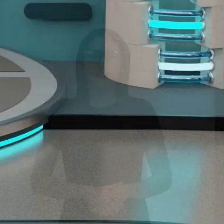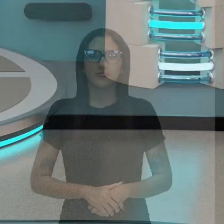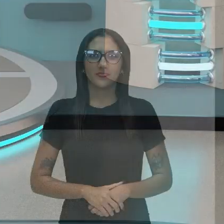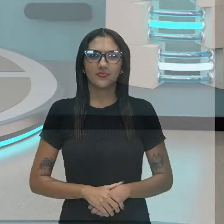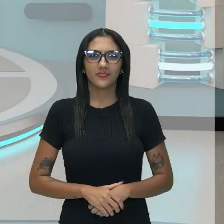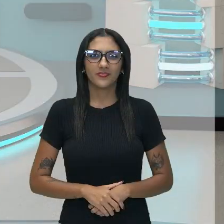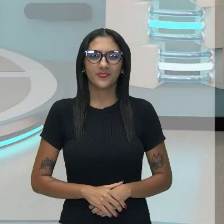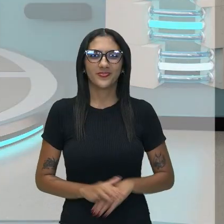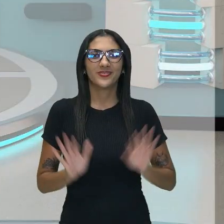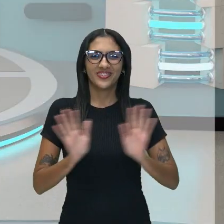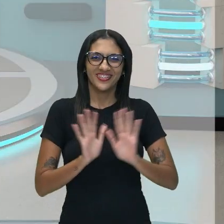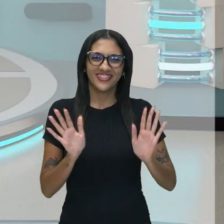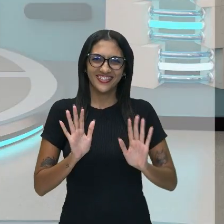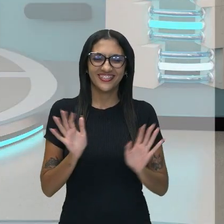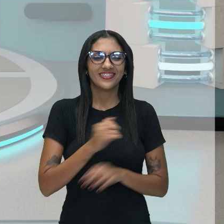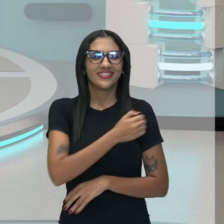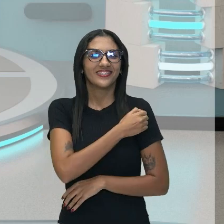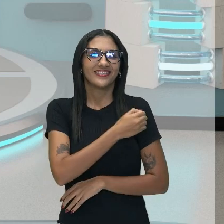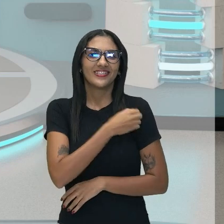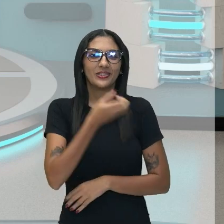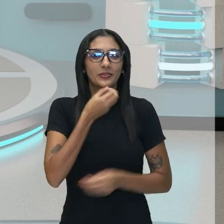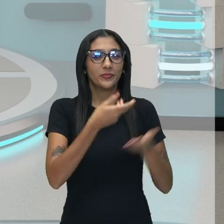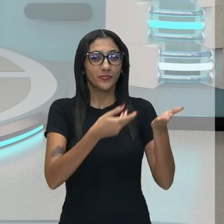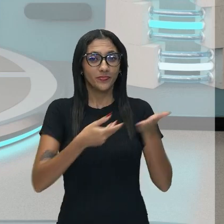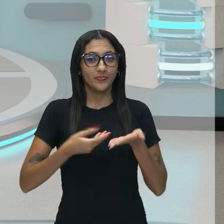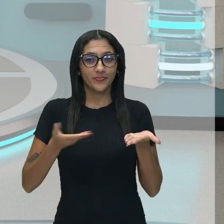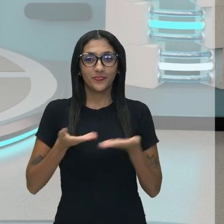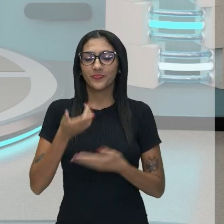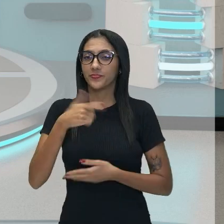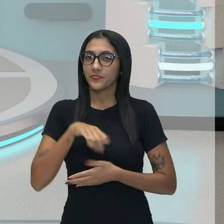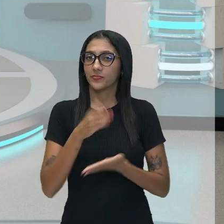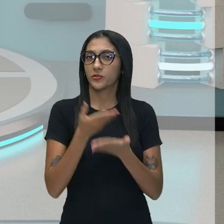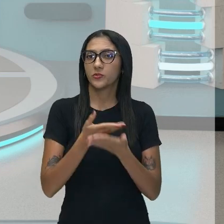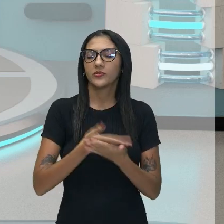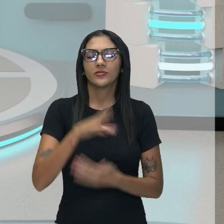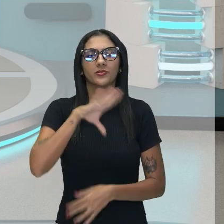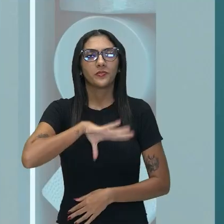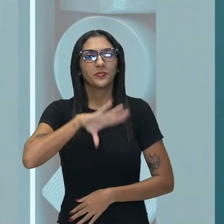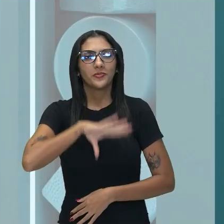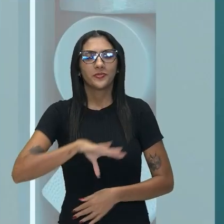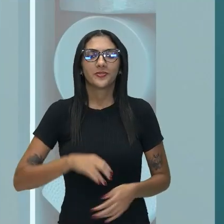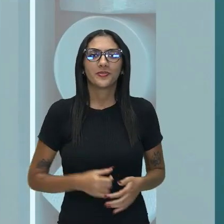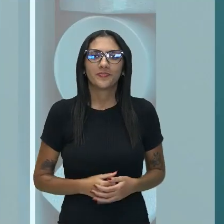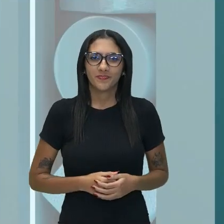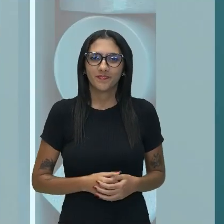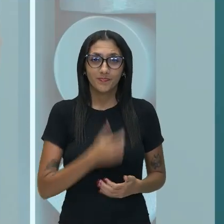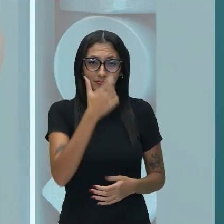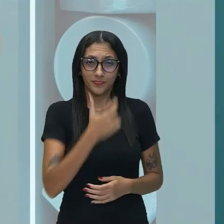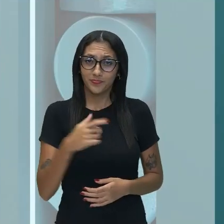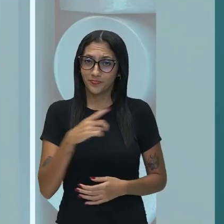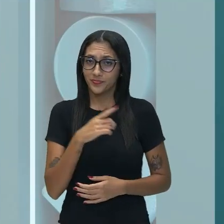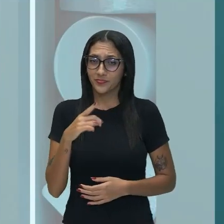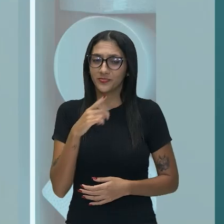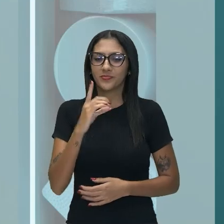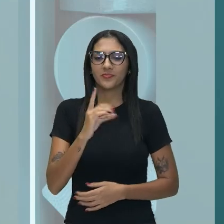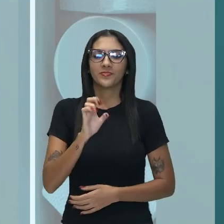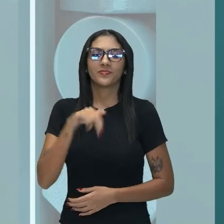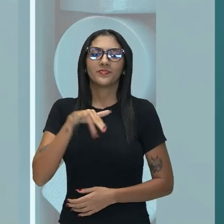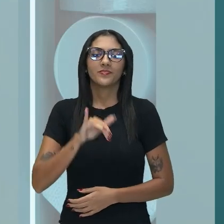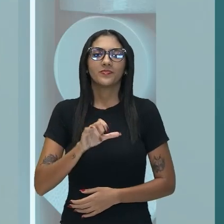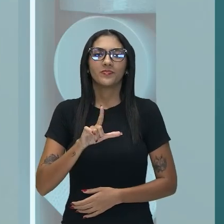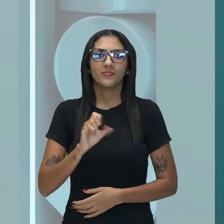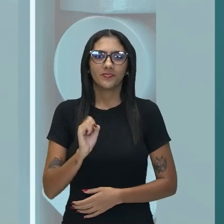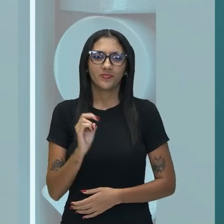Olá, turmas! turmas! Bem-vindos a mais uma aula de língua portuguesa. Eu sou o professor Denilson e vou acompanhar